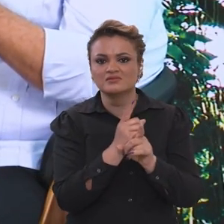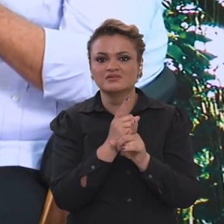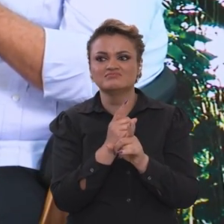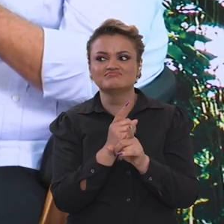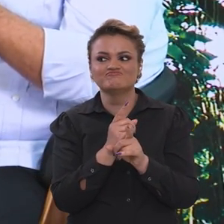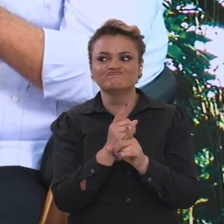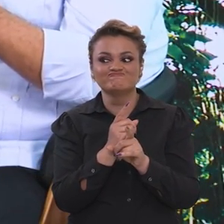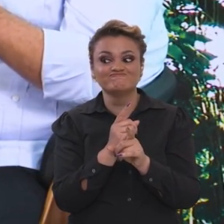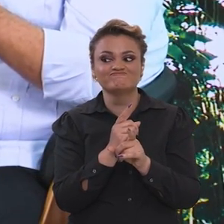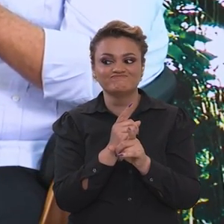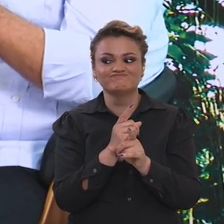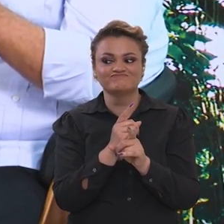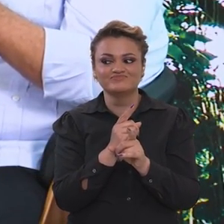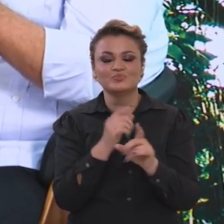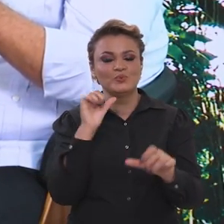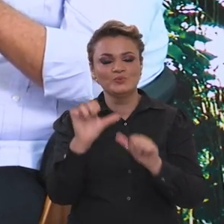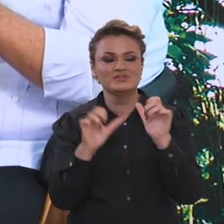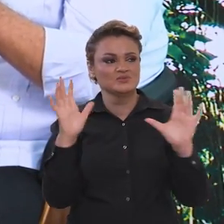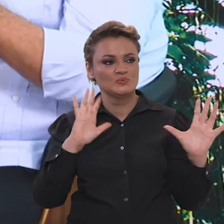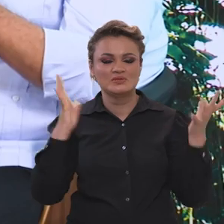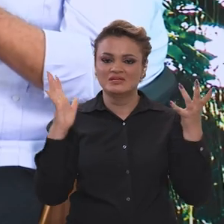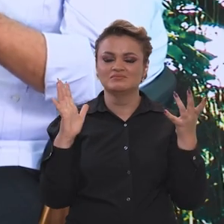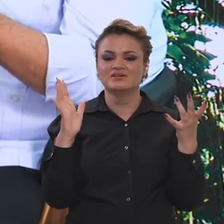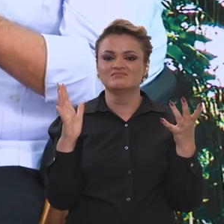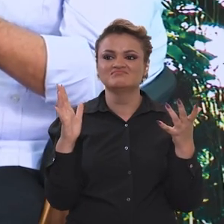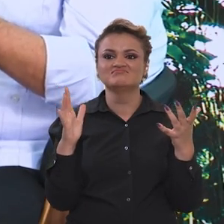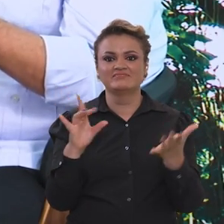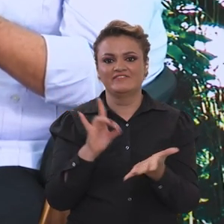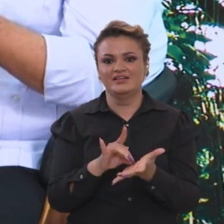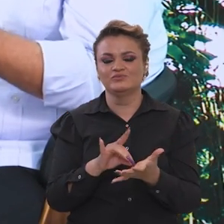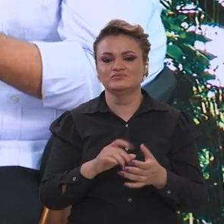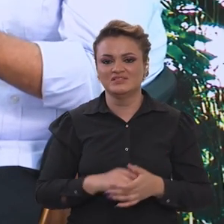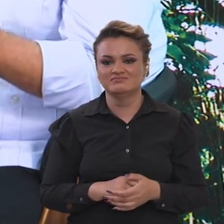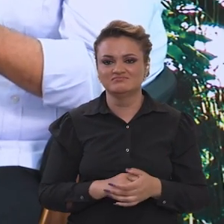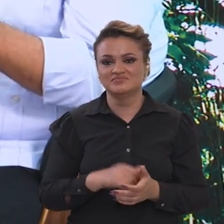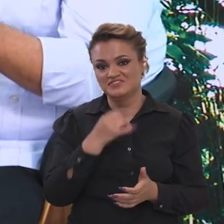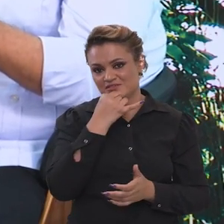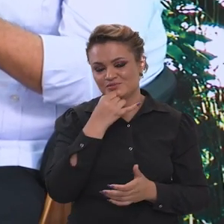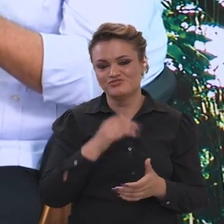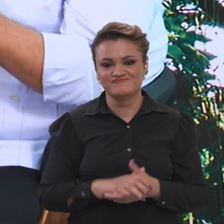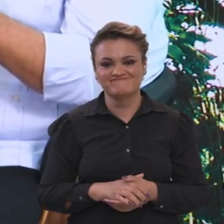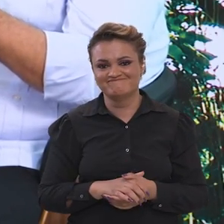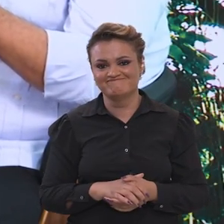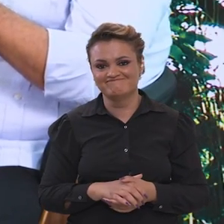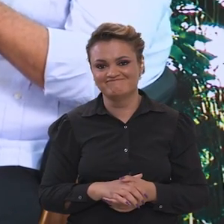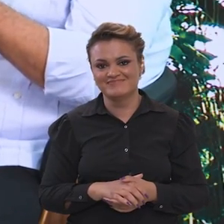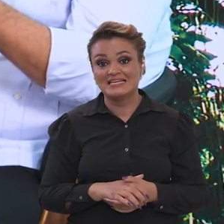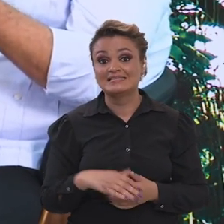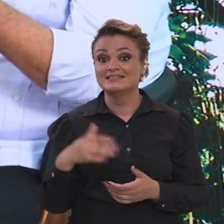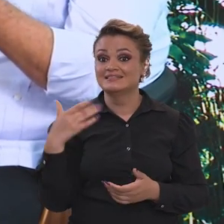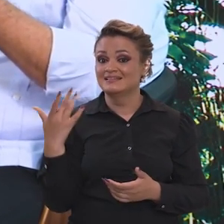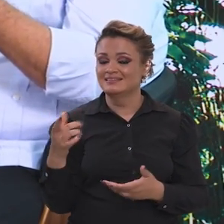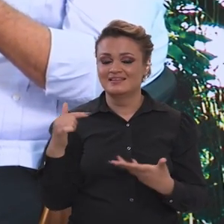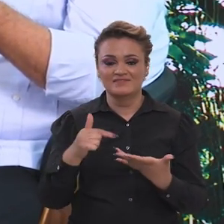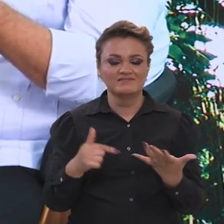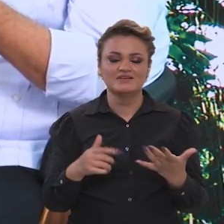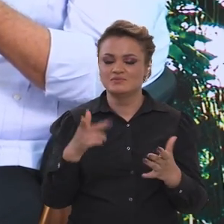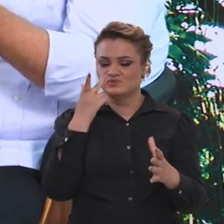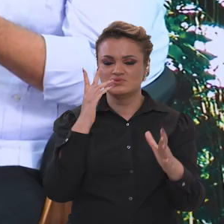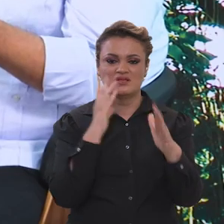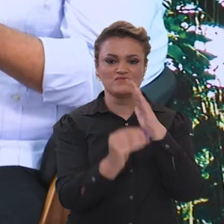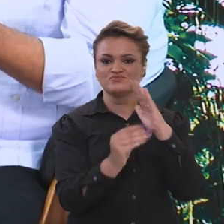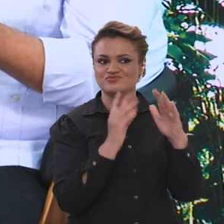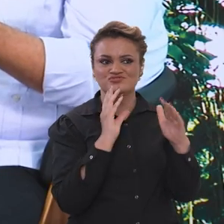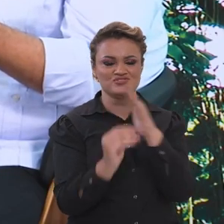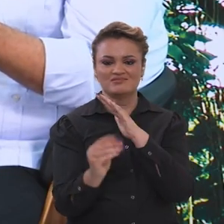de que a mudança do clima já é uma realidade, infelizmente. E com isso, você tem uma série de